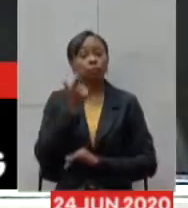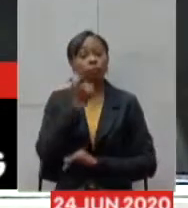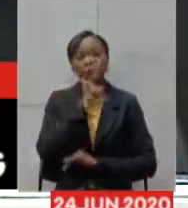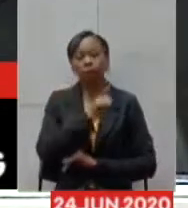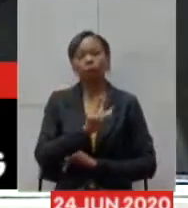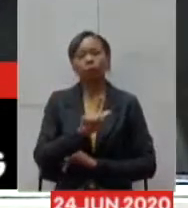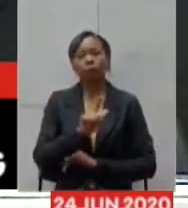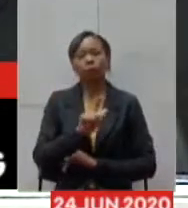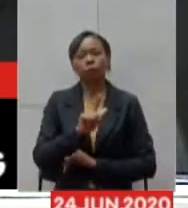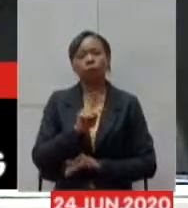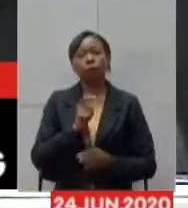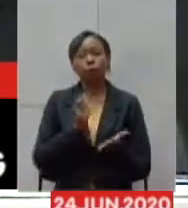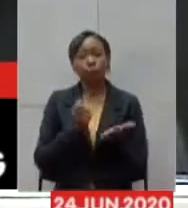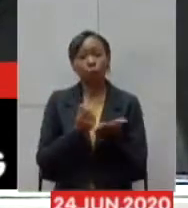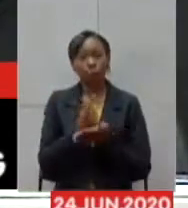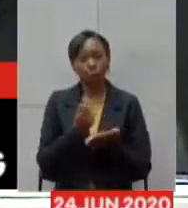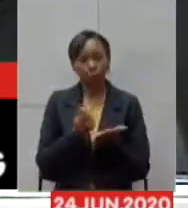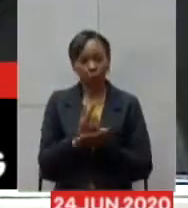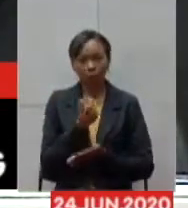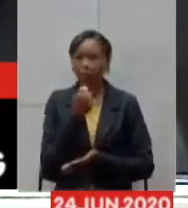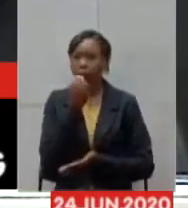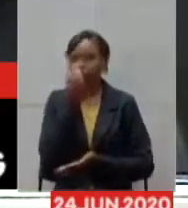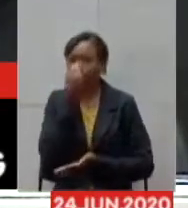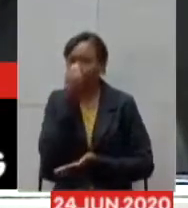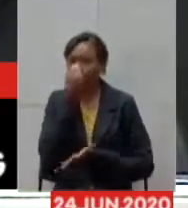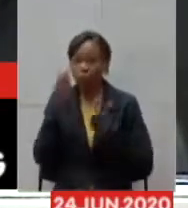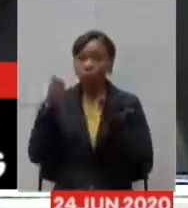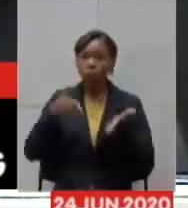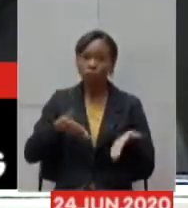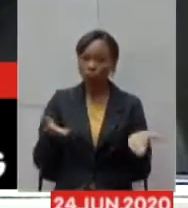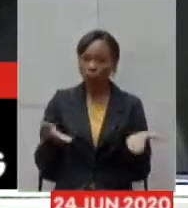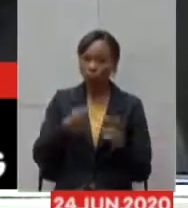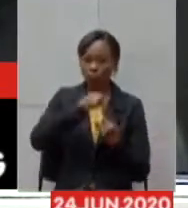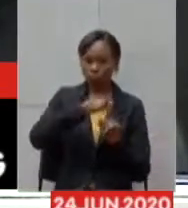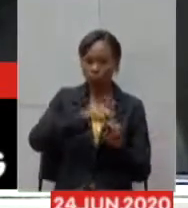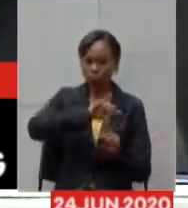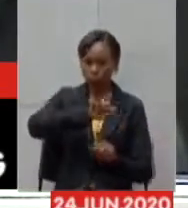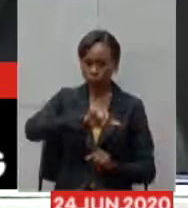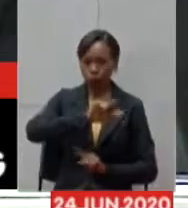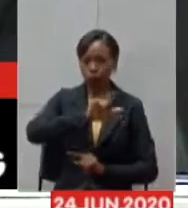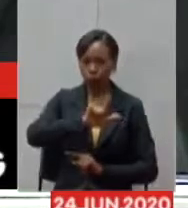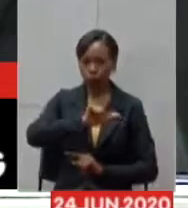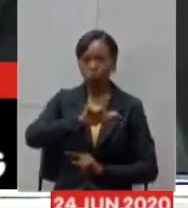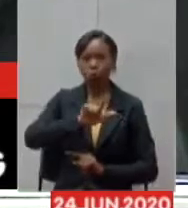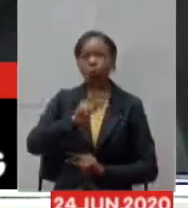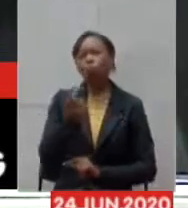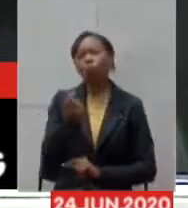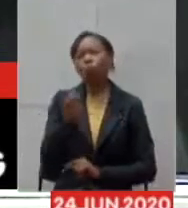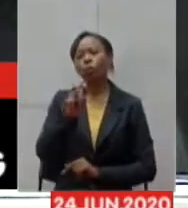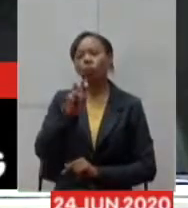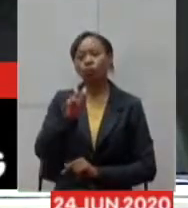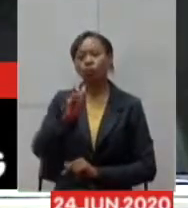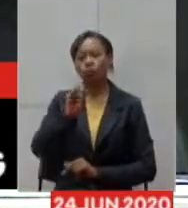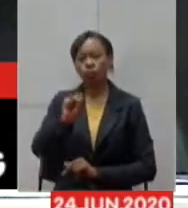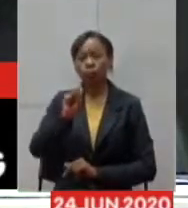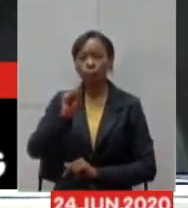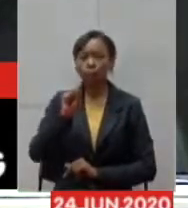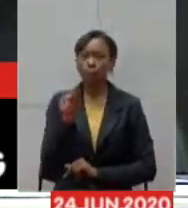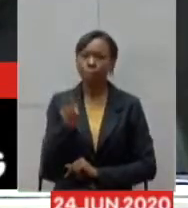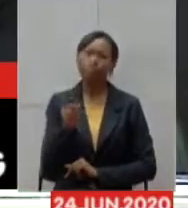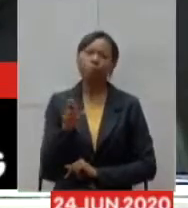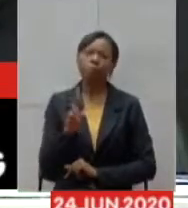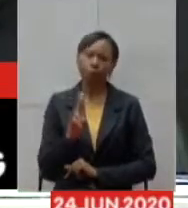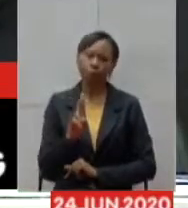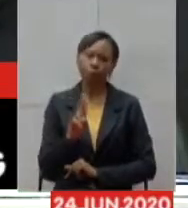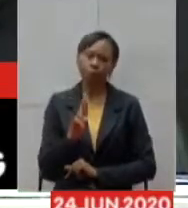comprar respiradores que estão chegando agora em junho por 58 mil reais então nós estamos